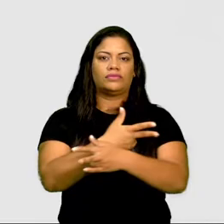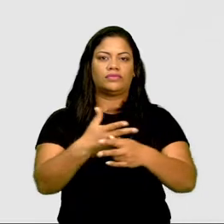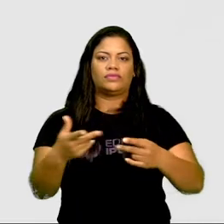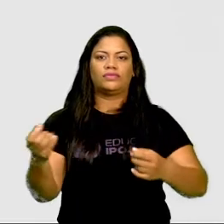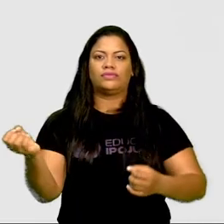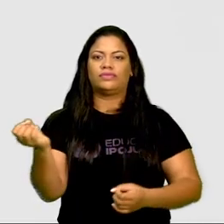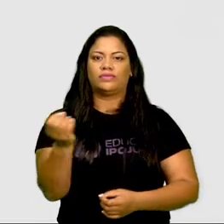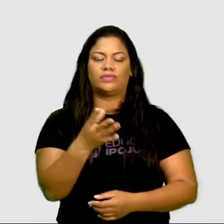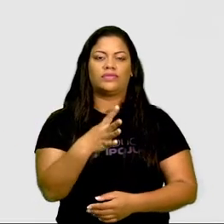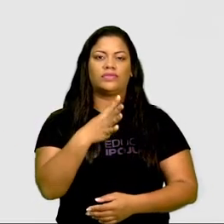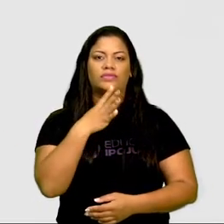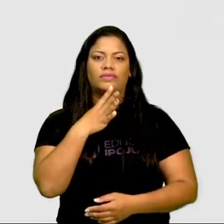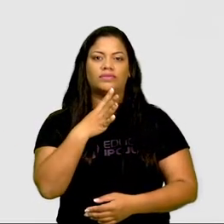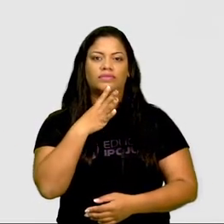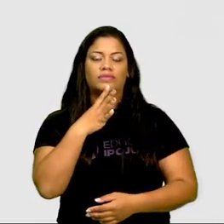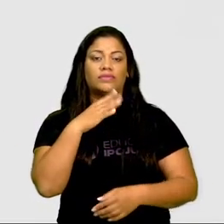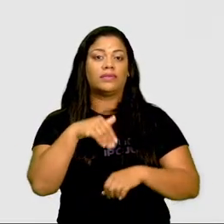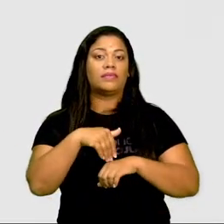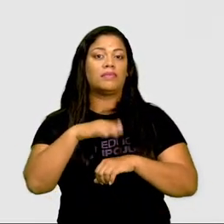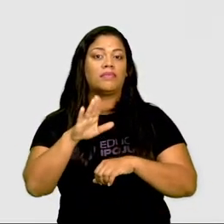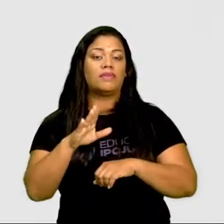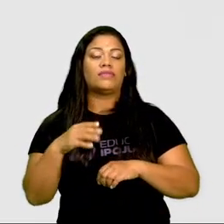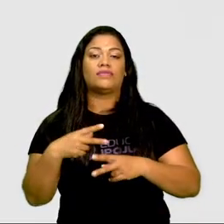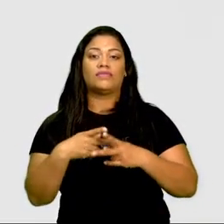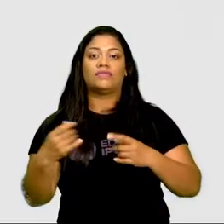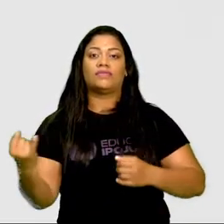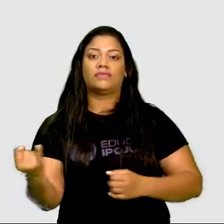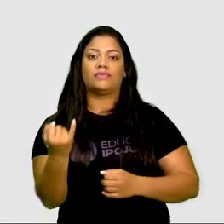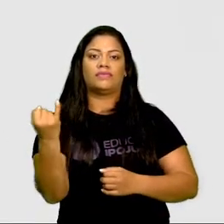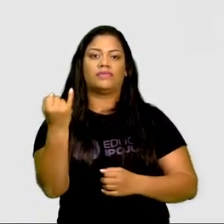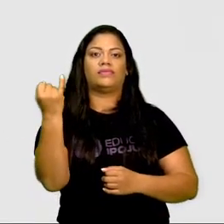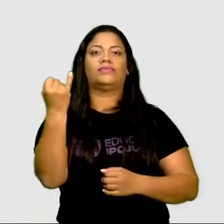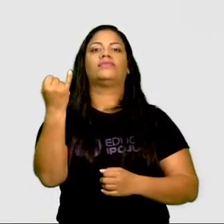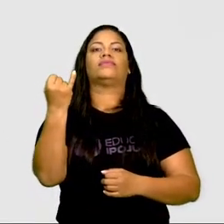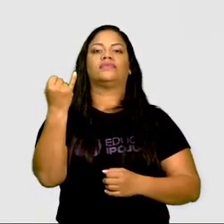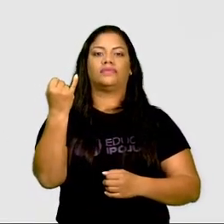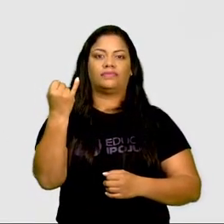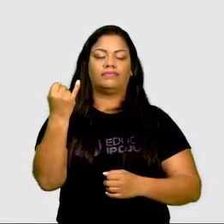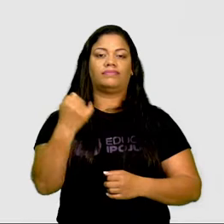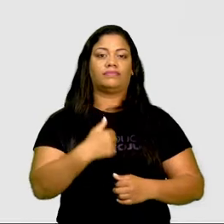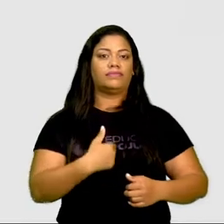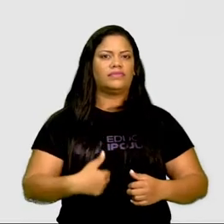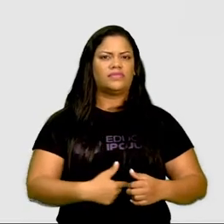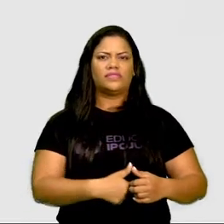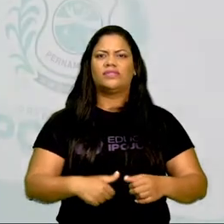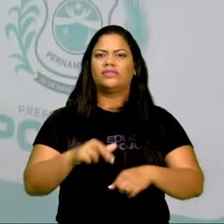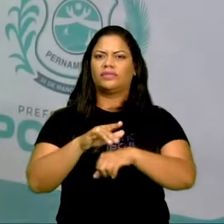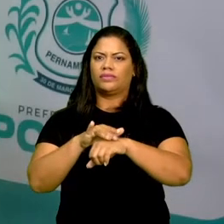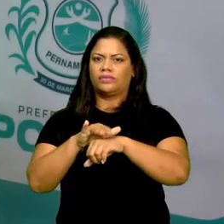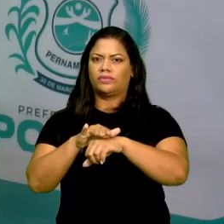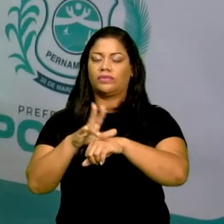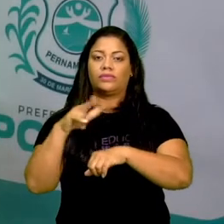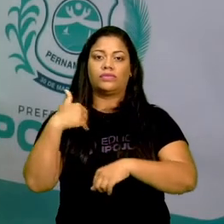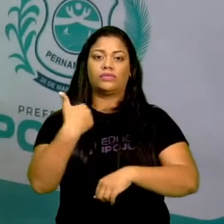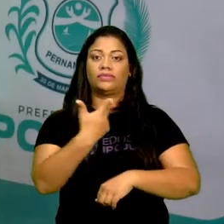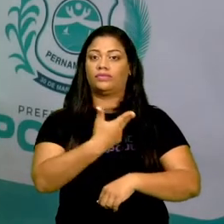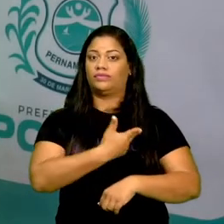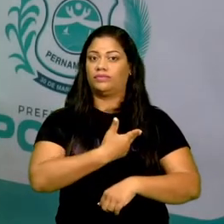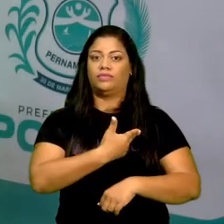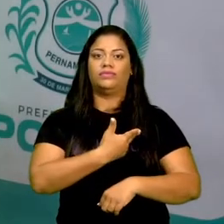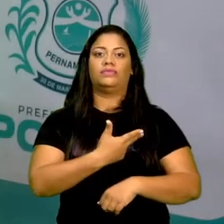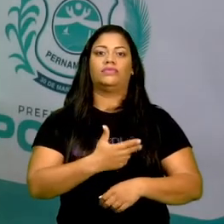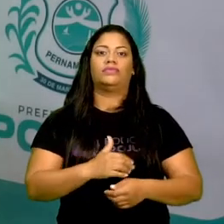Hoje, também vamos conhecer mais sobre as principais doenças do sistema digestório. A gente viu no início que se a gente não,